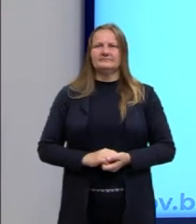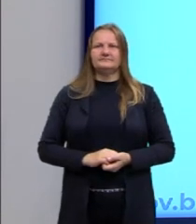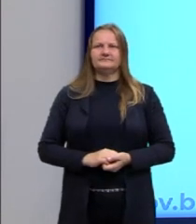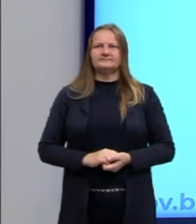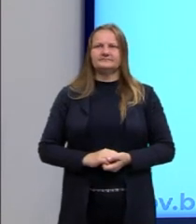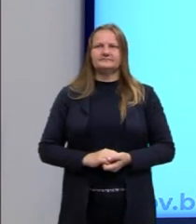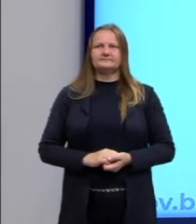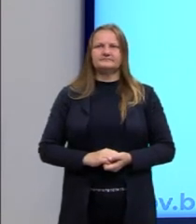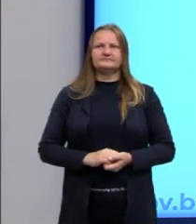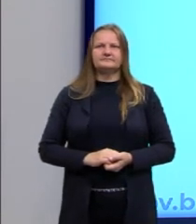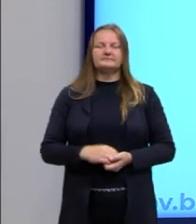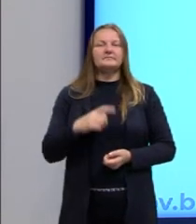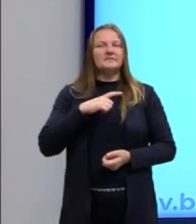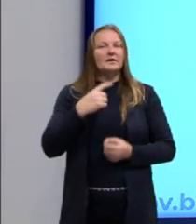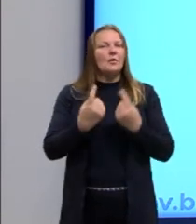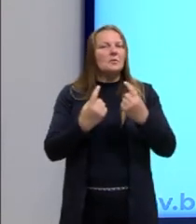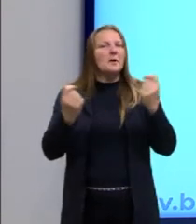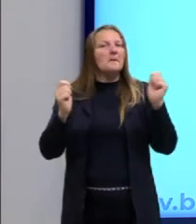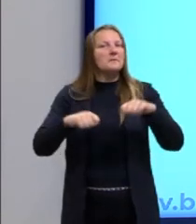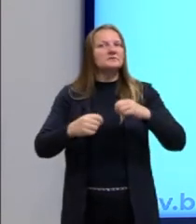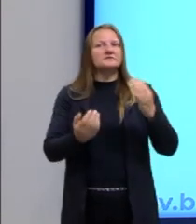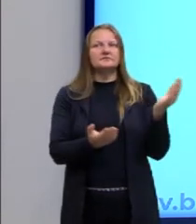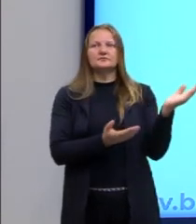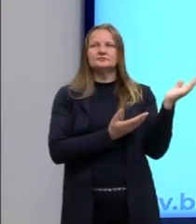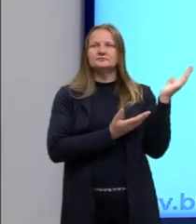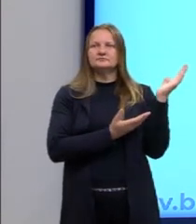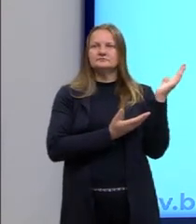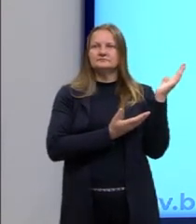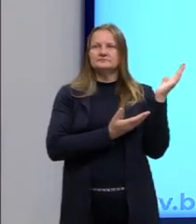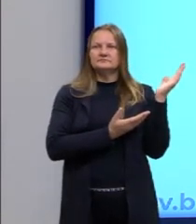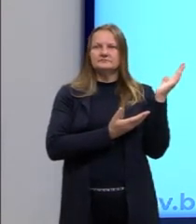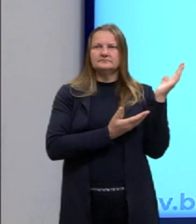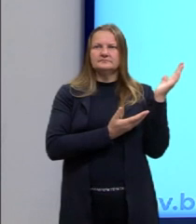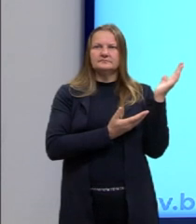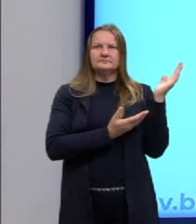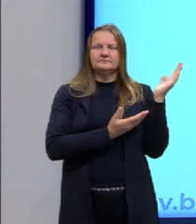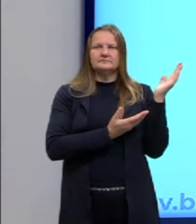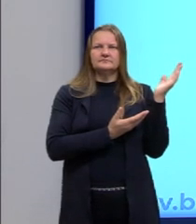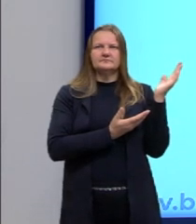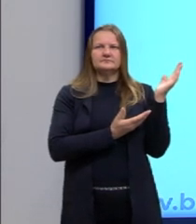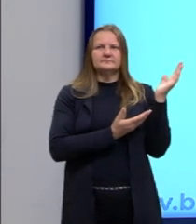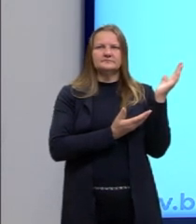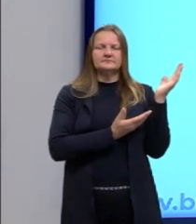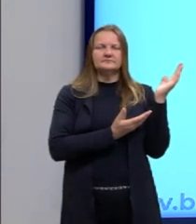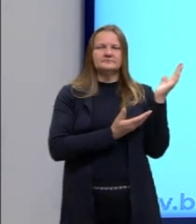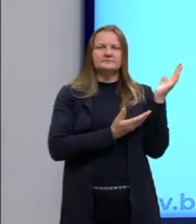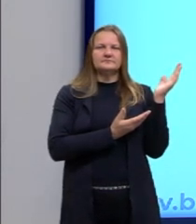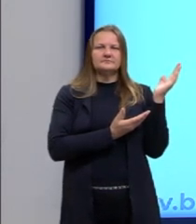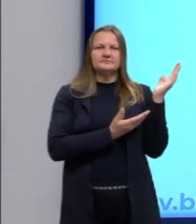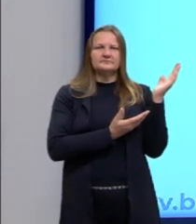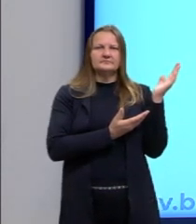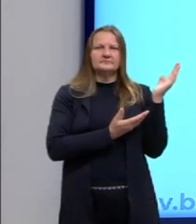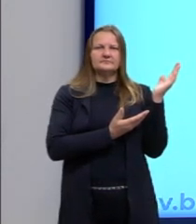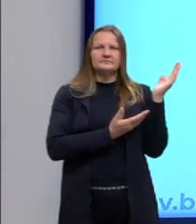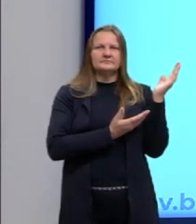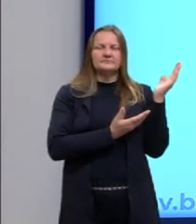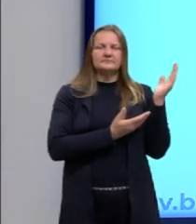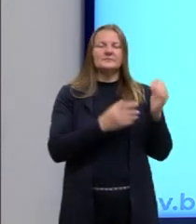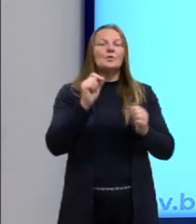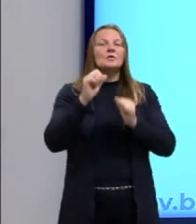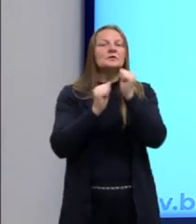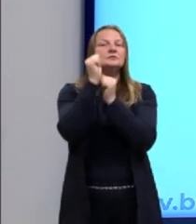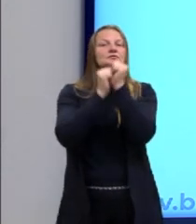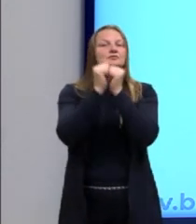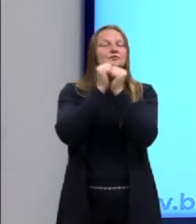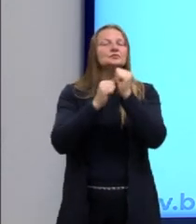assim algumas possibilidades, né? Que é a questão também, olha só, o que vai acontecendo, né? A indústria